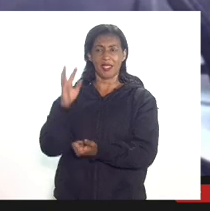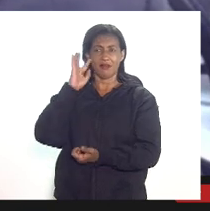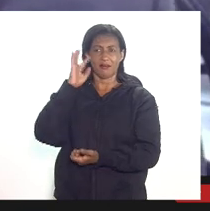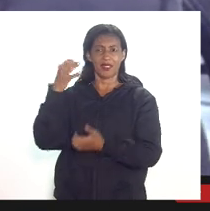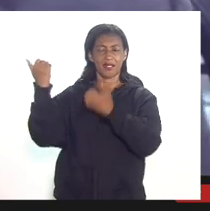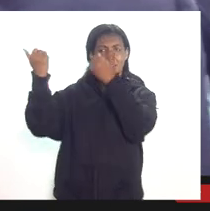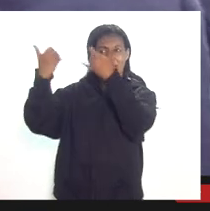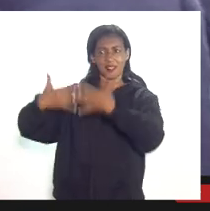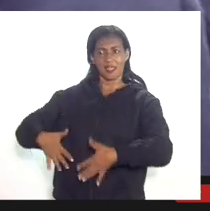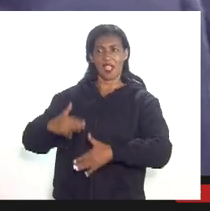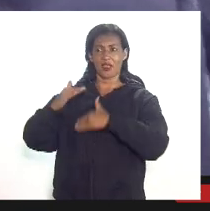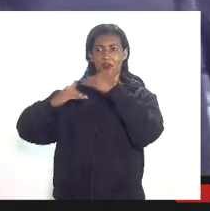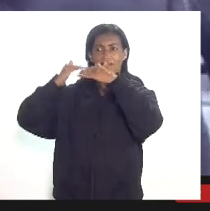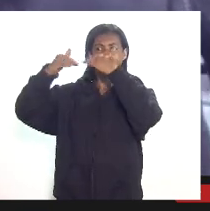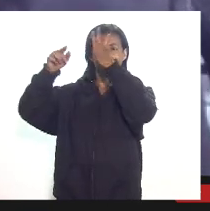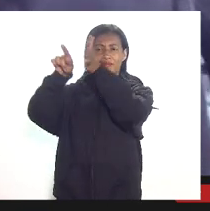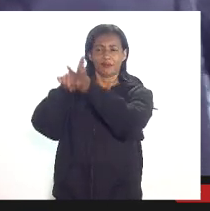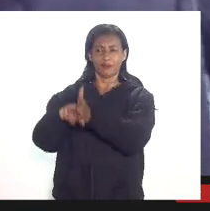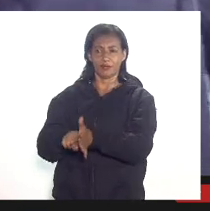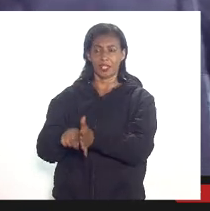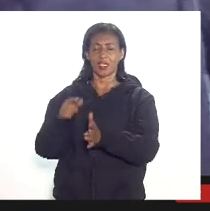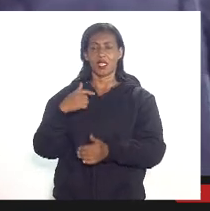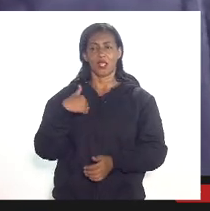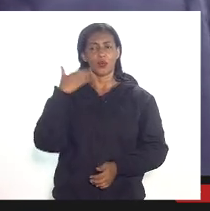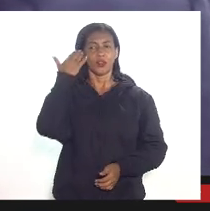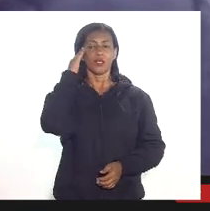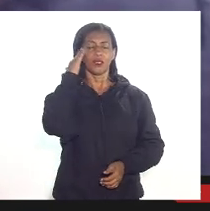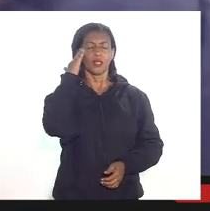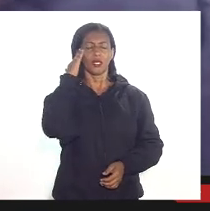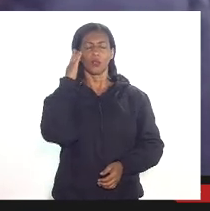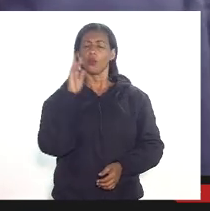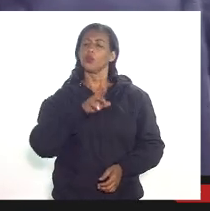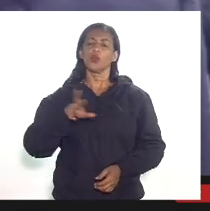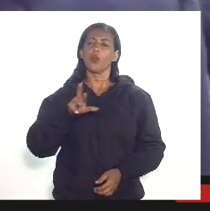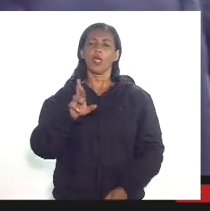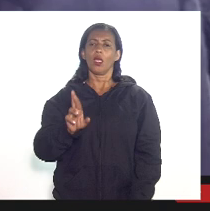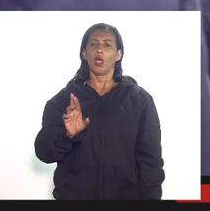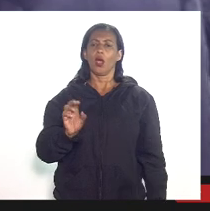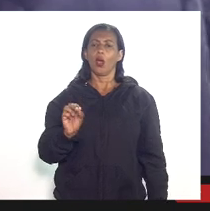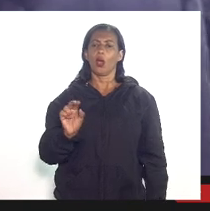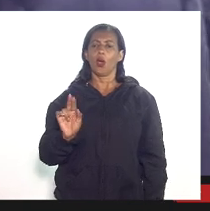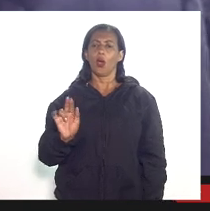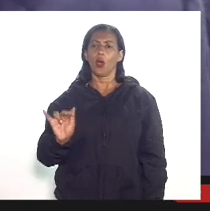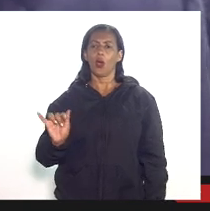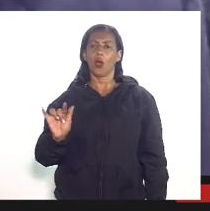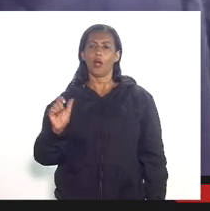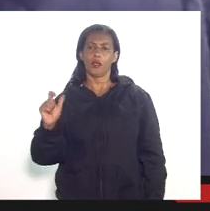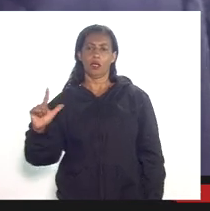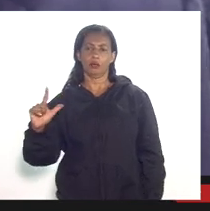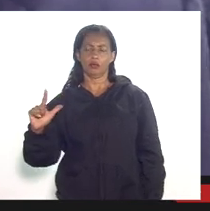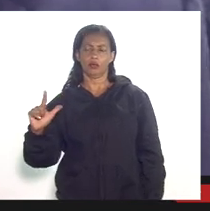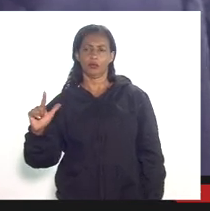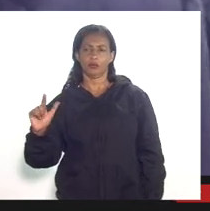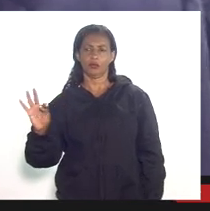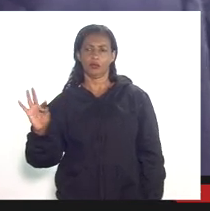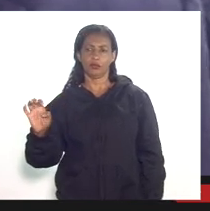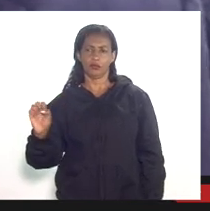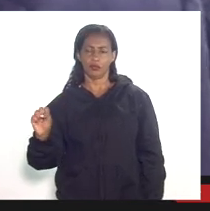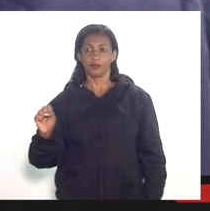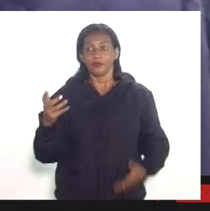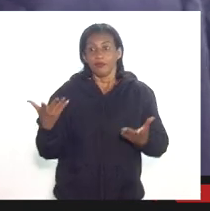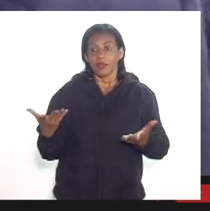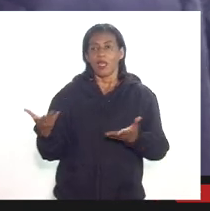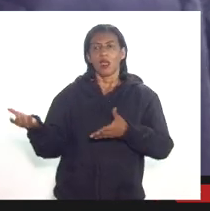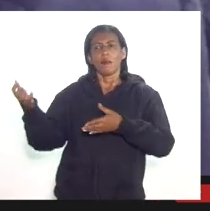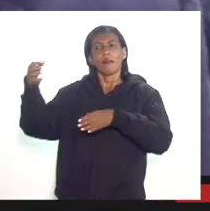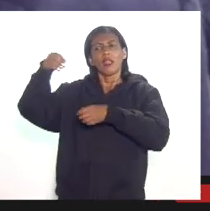gasto com pesquisa e desenvolvimento porque eu entendo que isso não seria royals então qual seria o fundamento para a